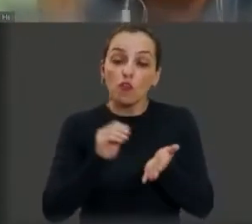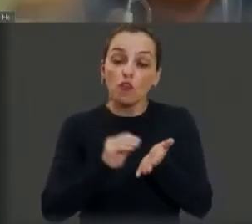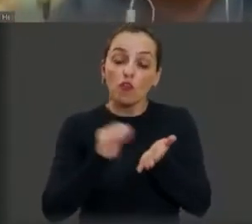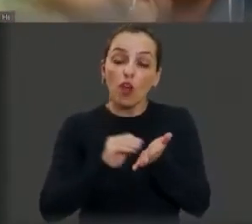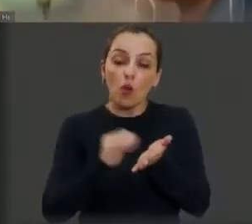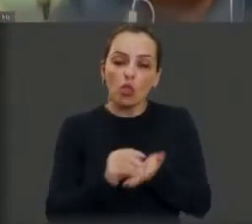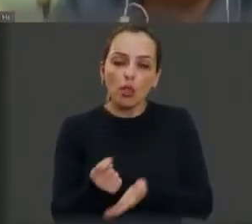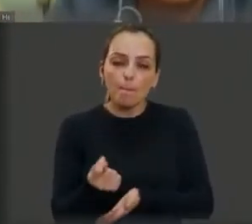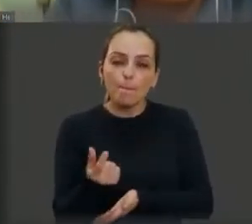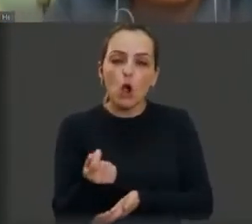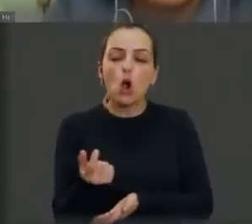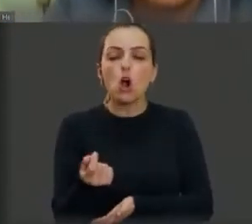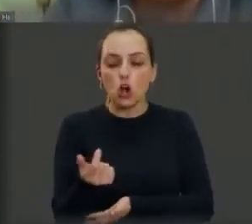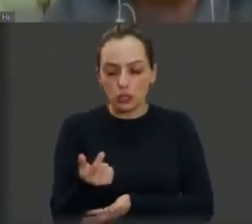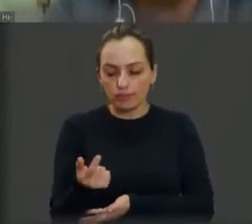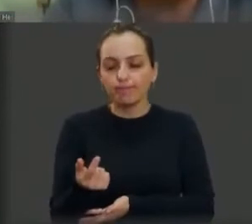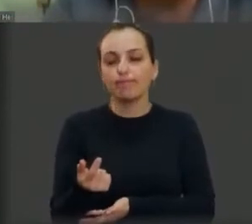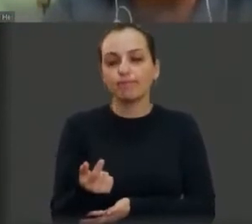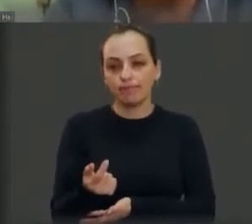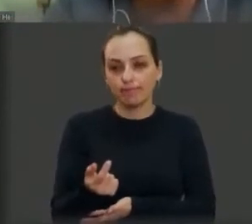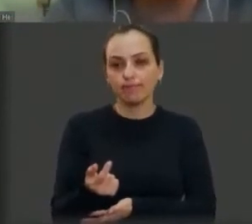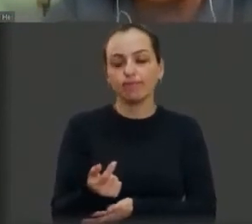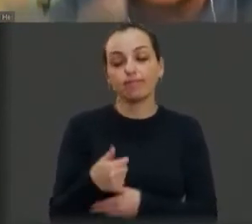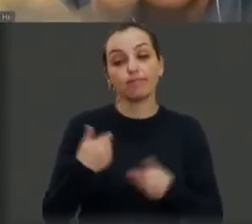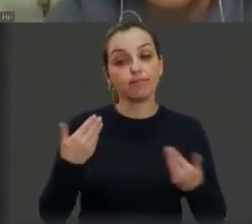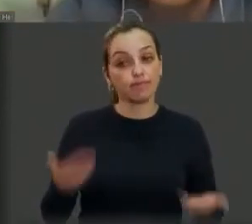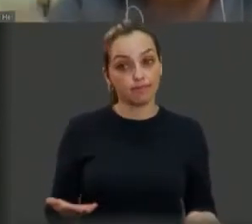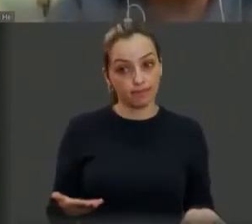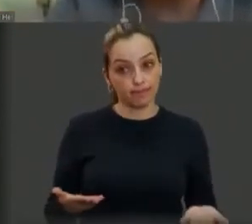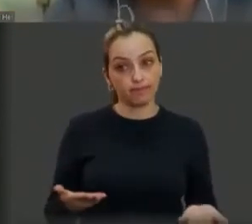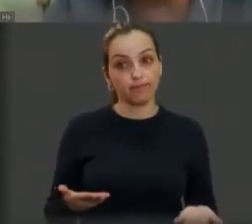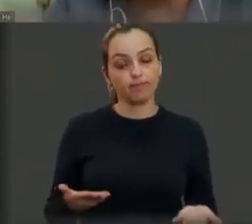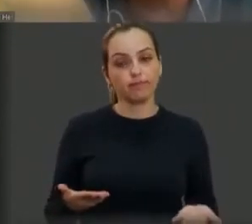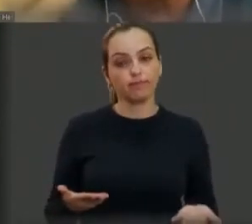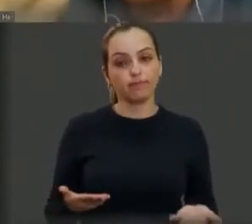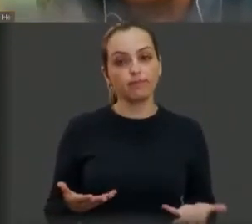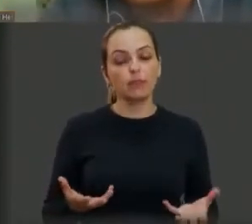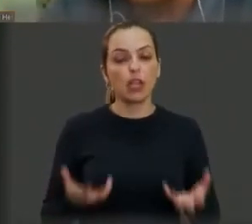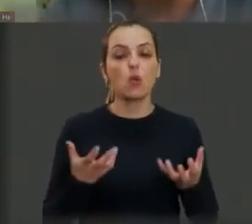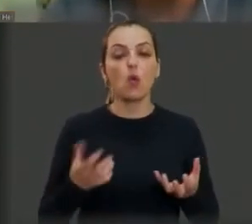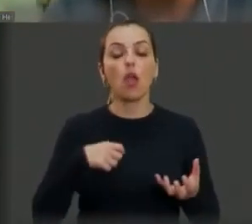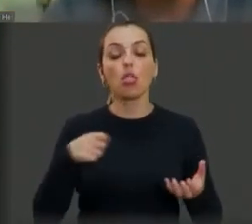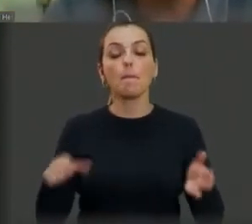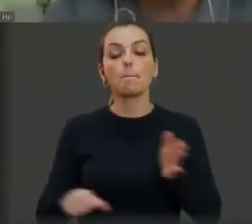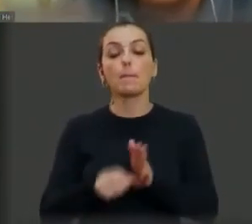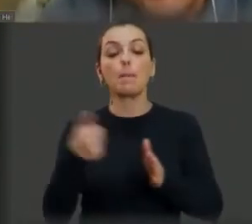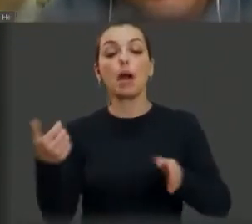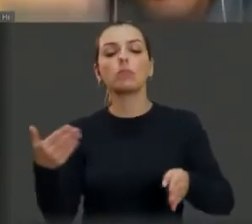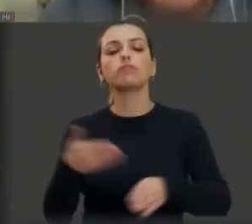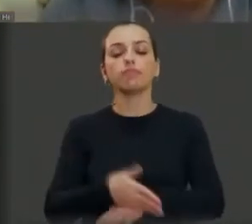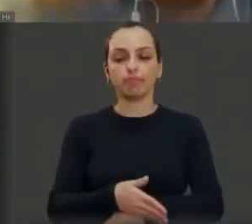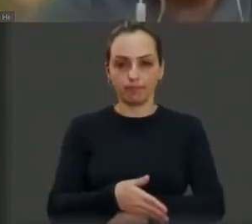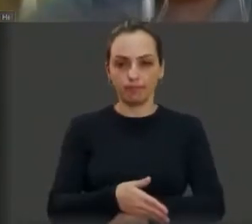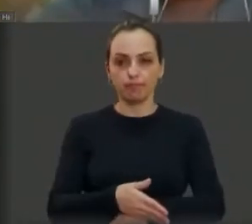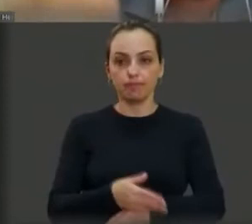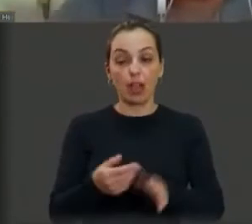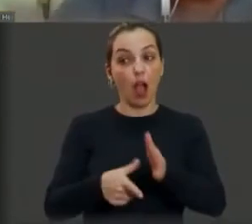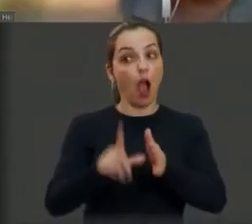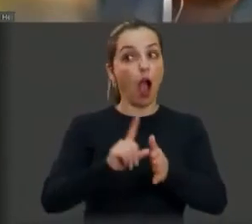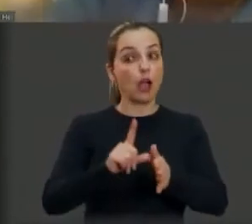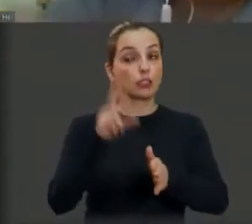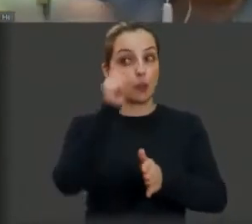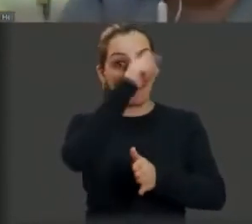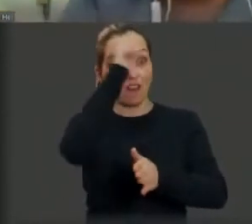está faltando muito pouco lá, presidente. Então, eu quero ser o primeiro, chegar antes do prefeito para